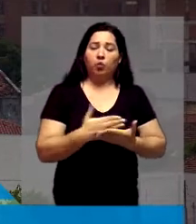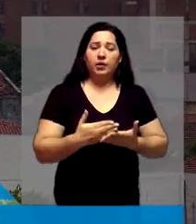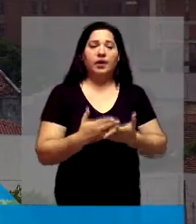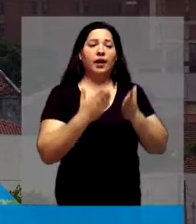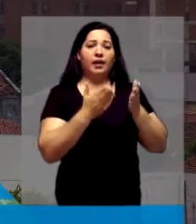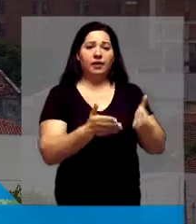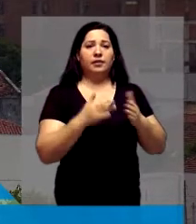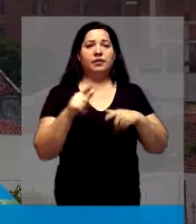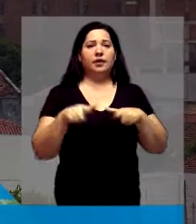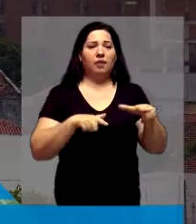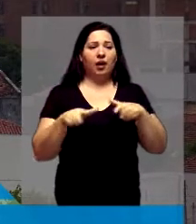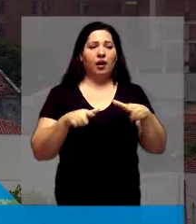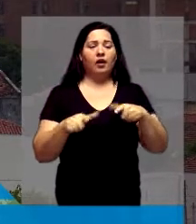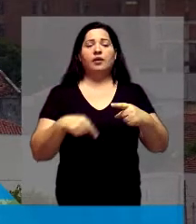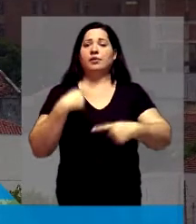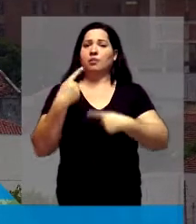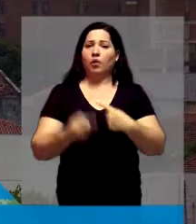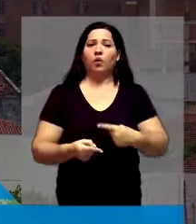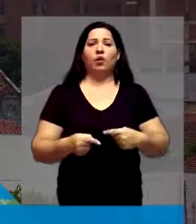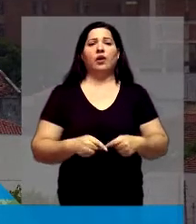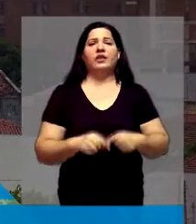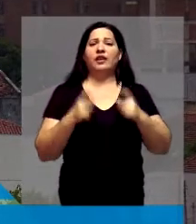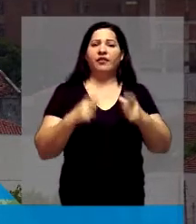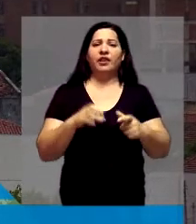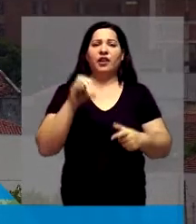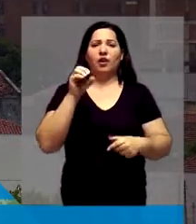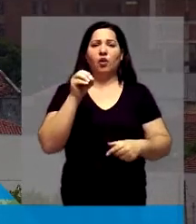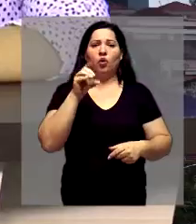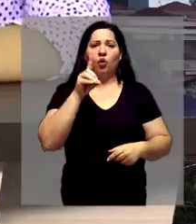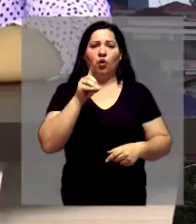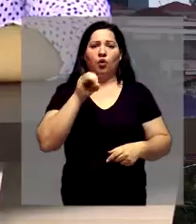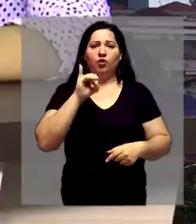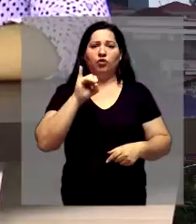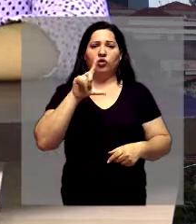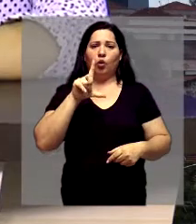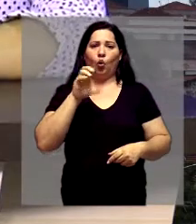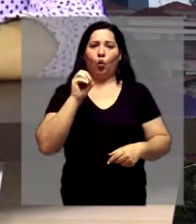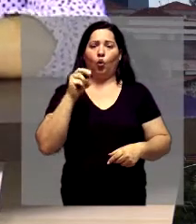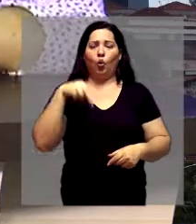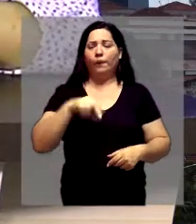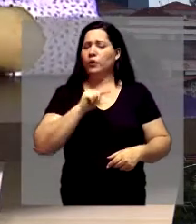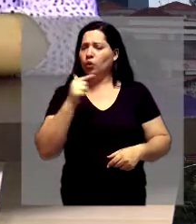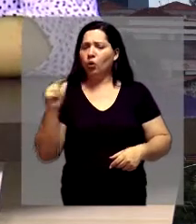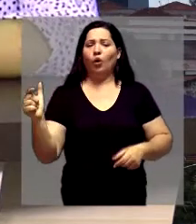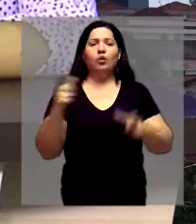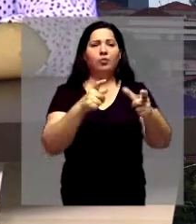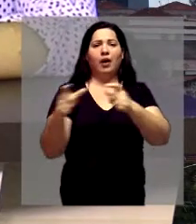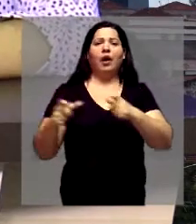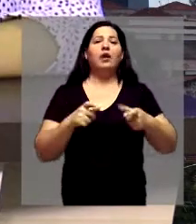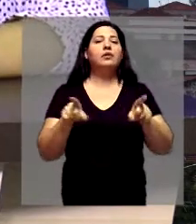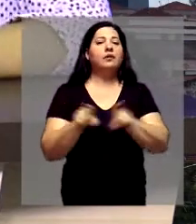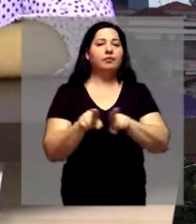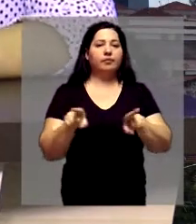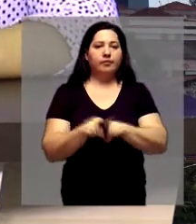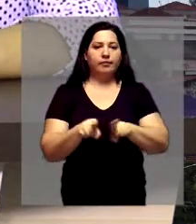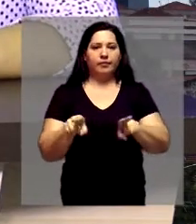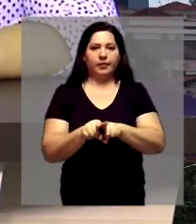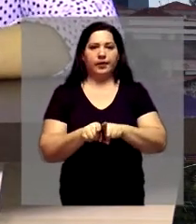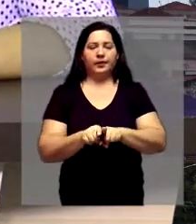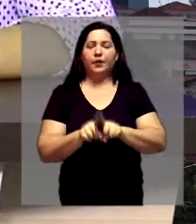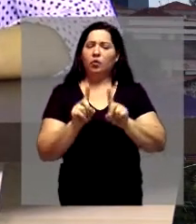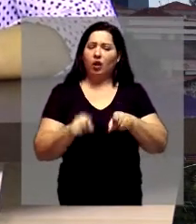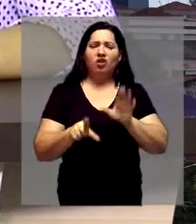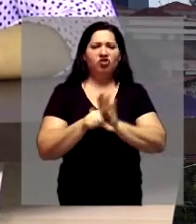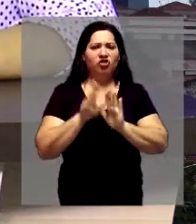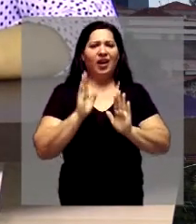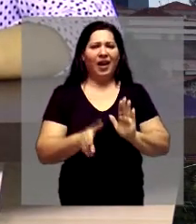fazer esse trabalho. Depois vim Vila de Lom e outros bairros aí também. E projeto de lei, você tem algum em mente já? A princípio não, Fernanda.